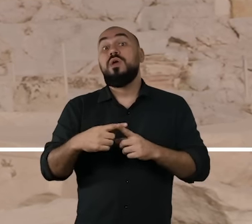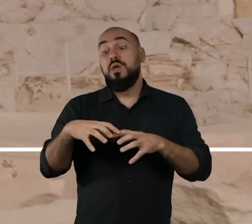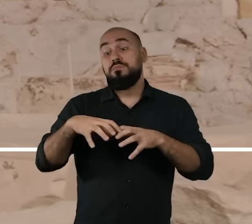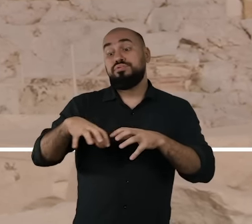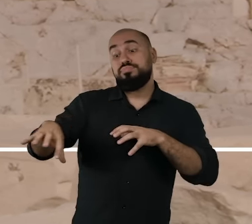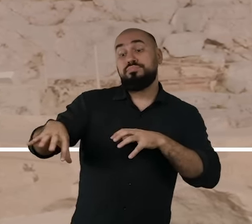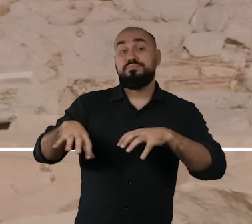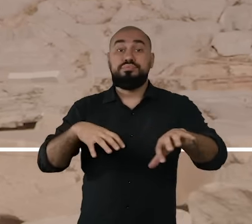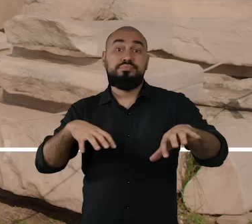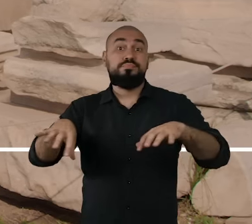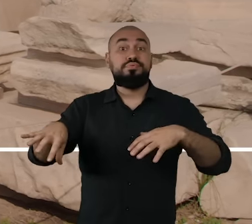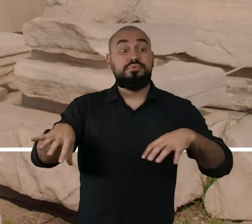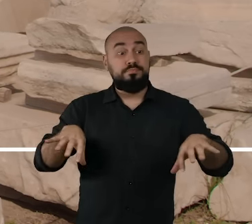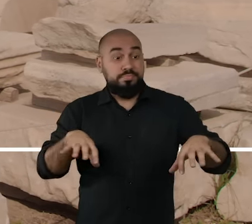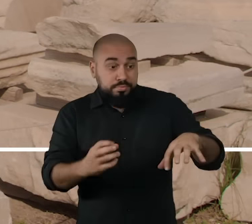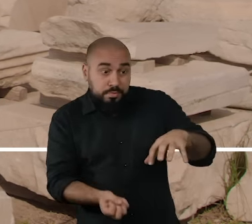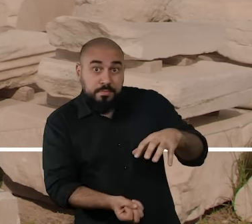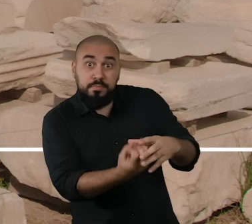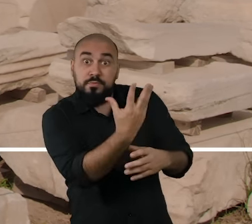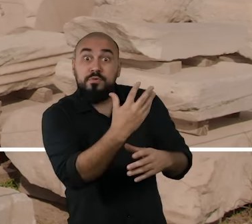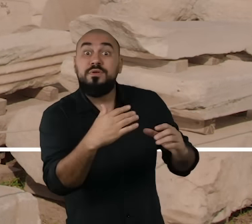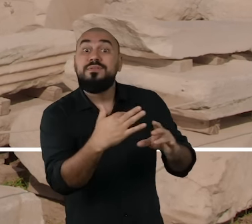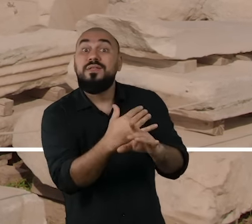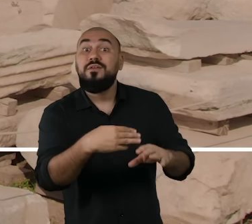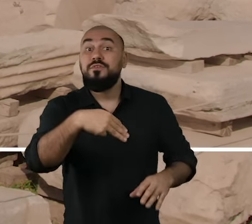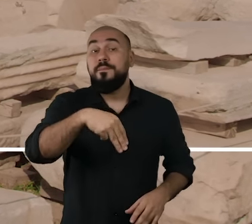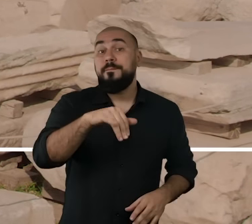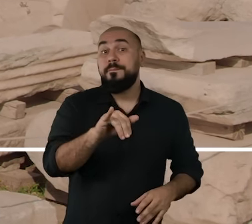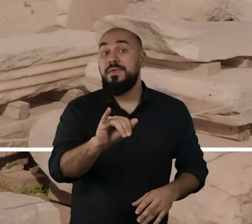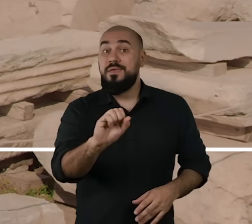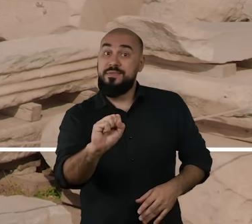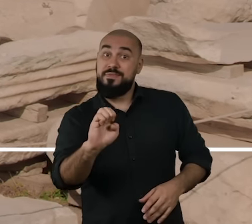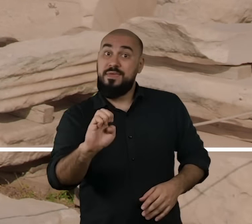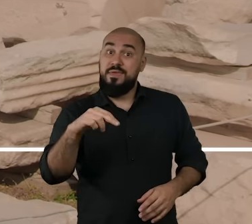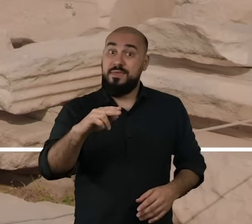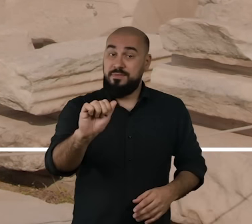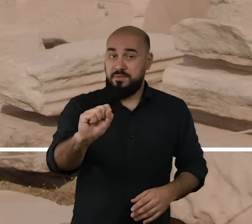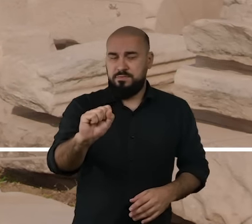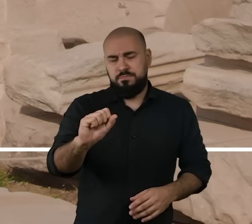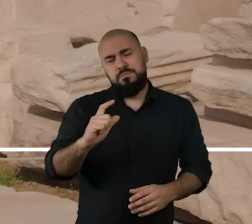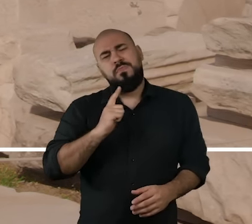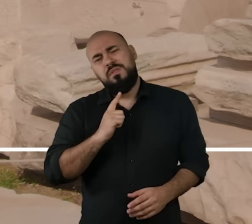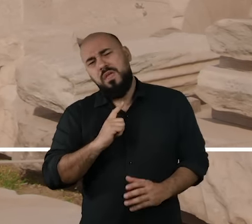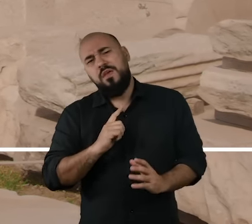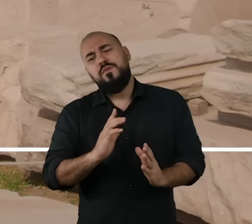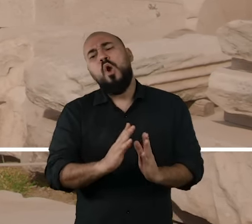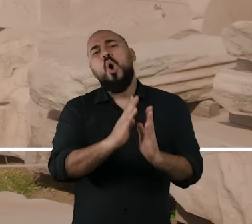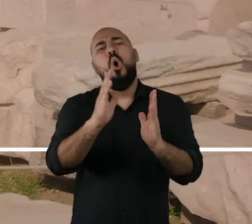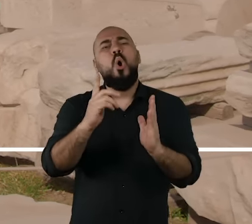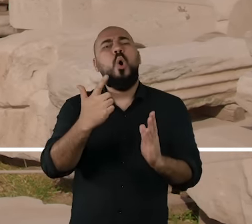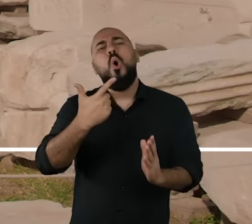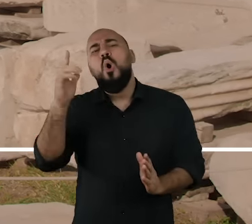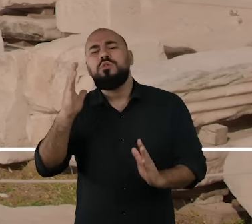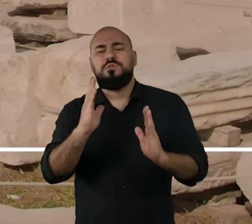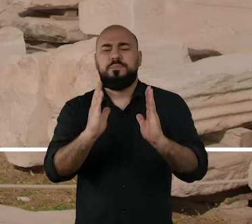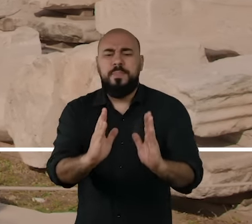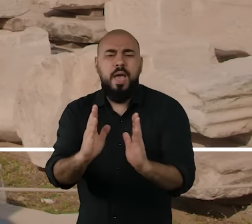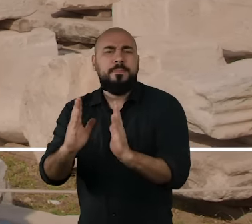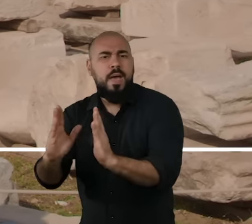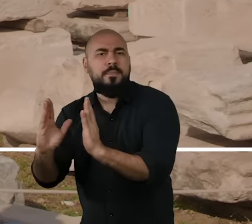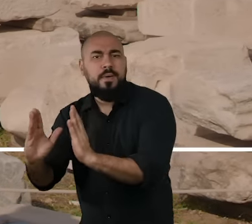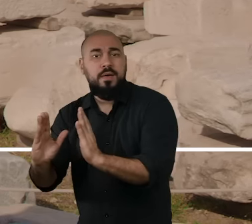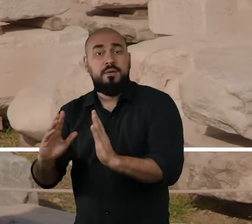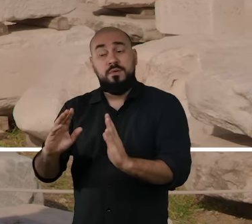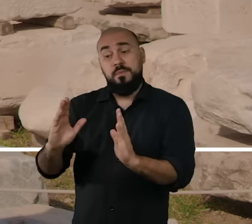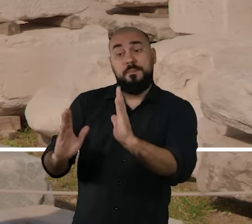cidade de Micenas. Depois a Grécia passou por outros períodos, por outras etapas de desenvolvimento, como, por exemplo, o Período